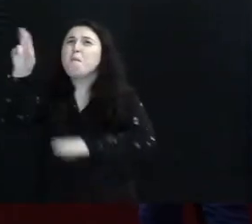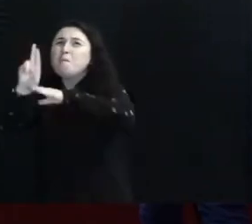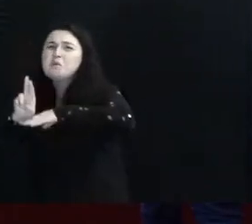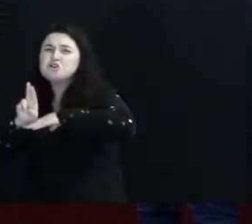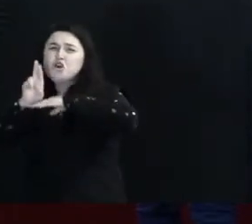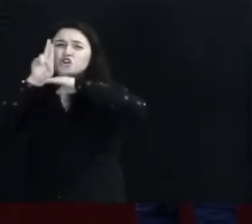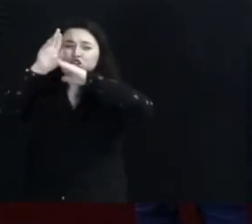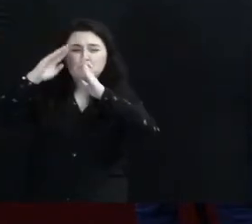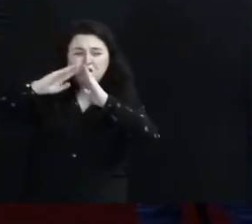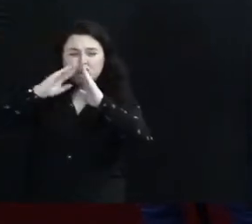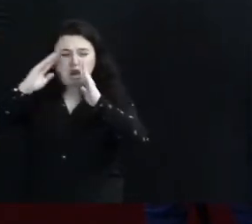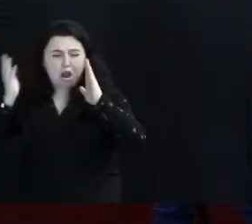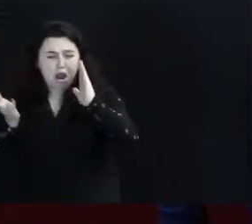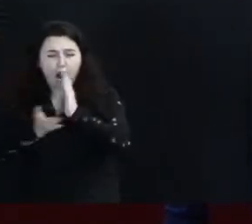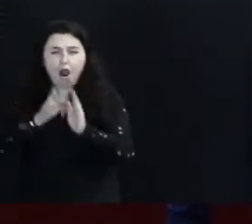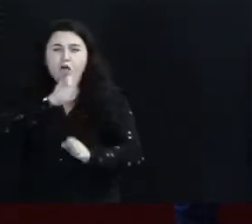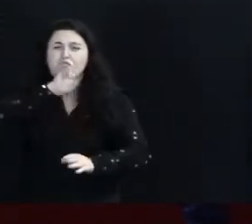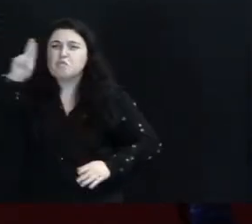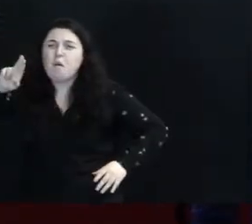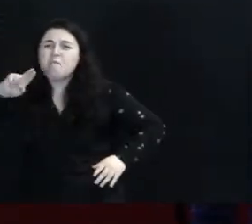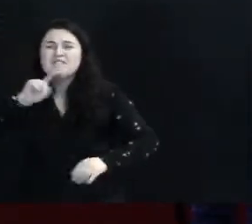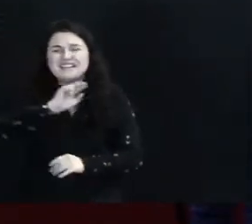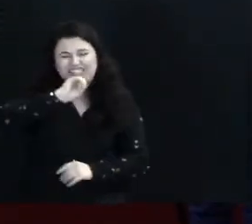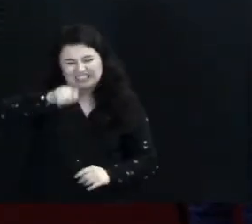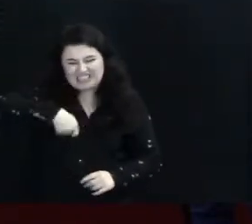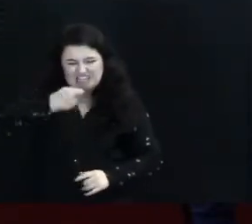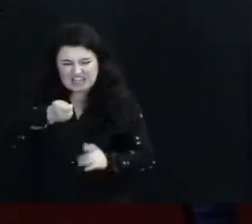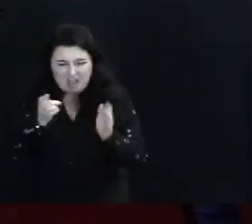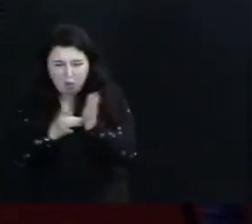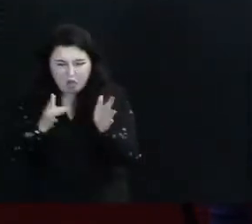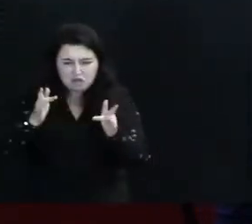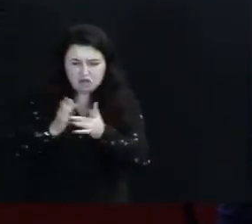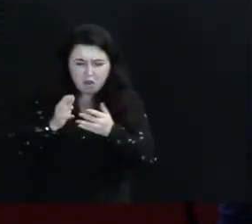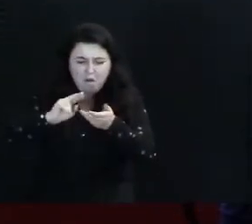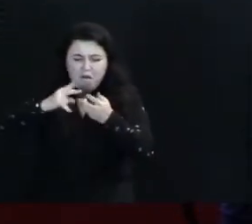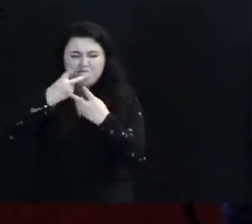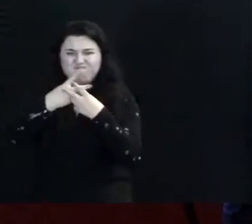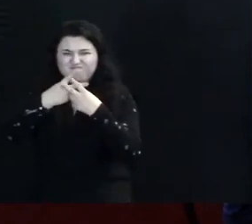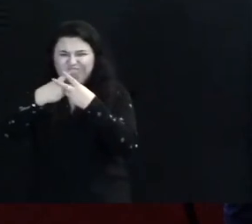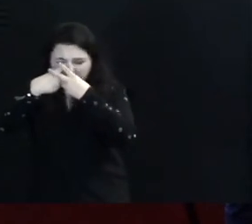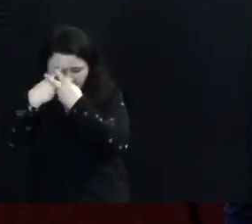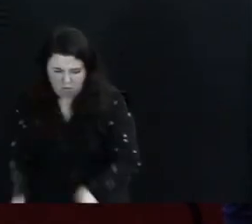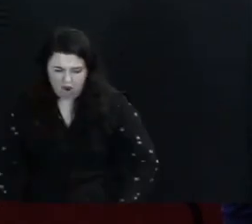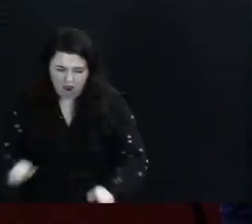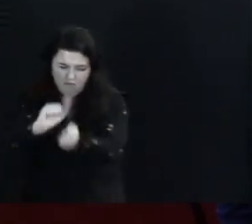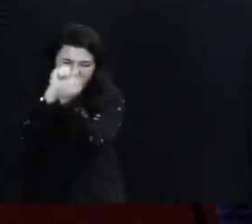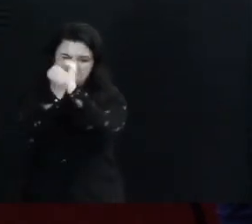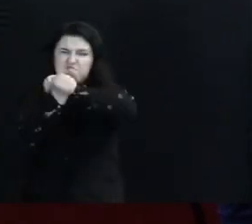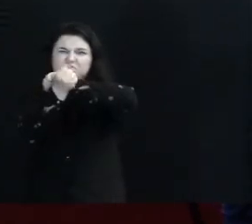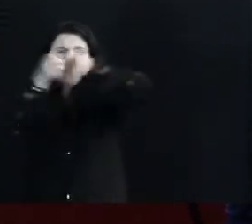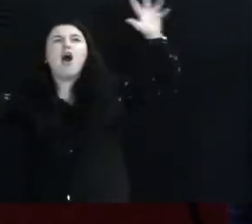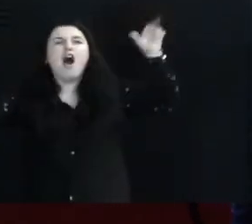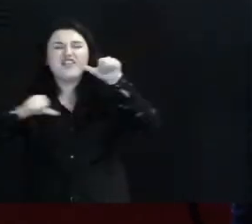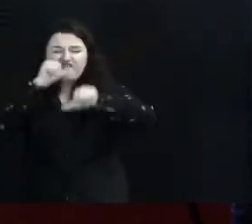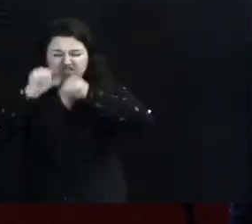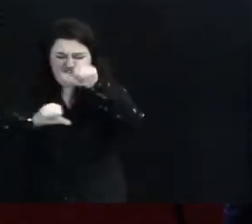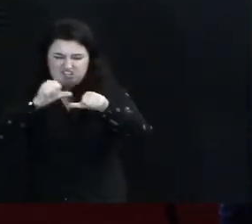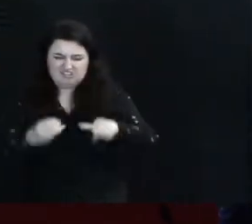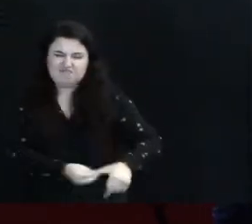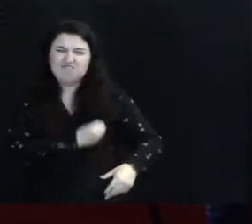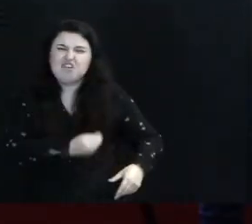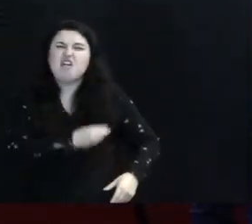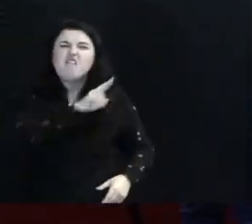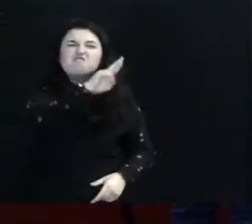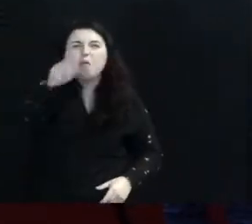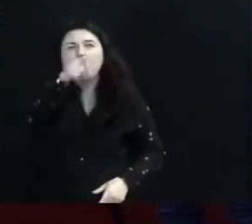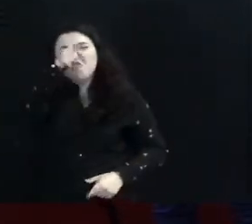Todo nome, o nome de Jesus que quebra cadeias, que transforma vidas, esse é o nome